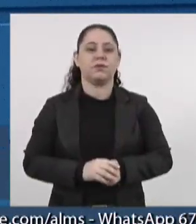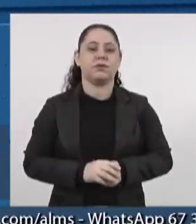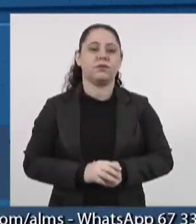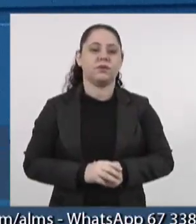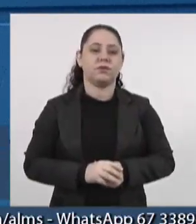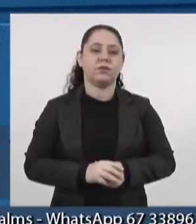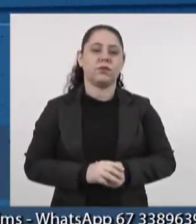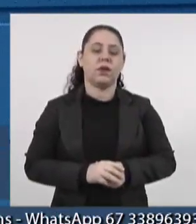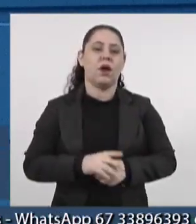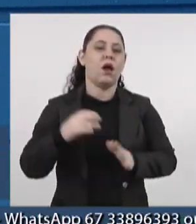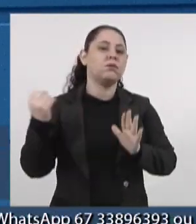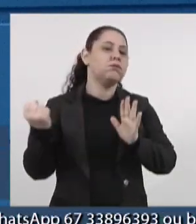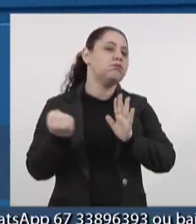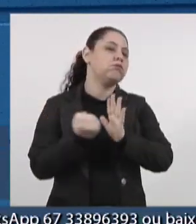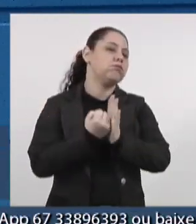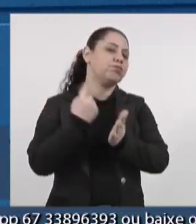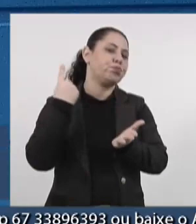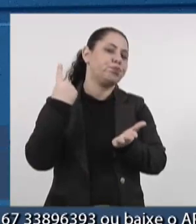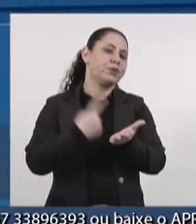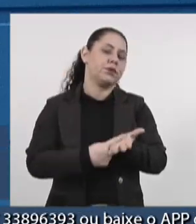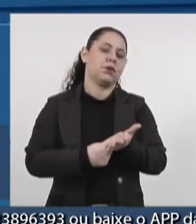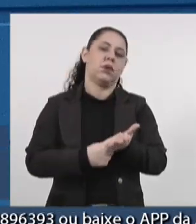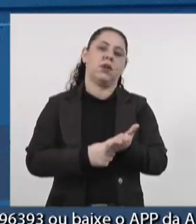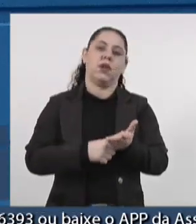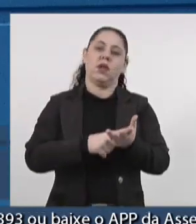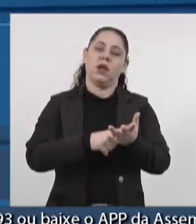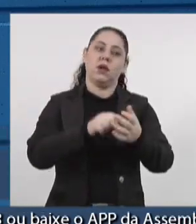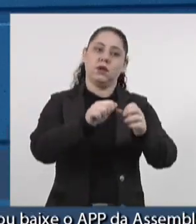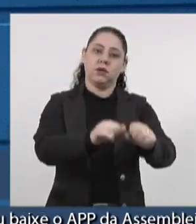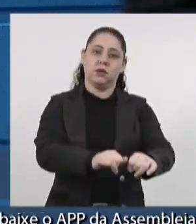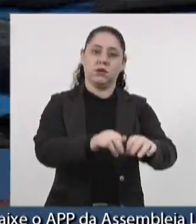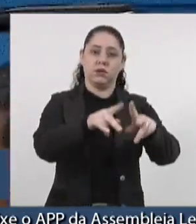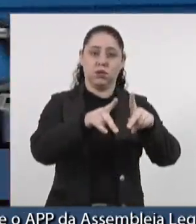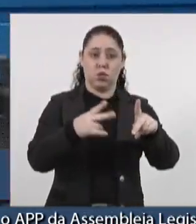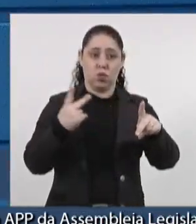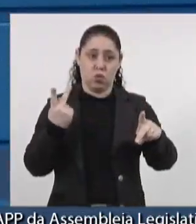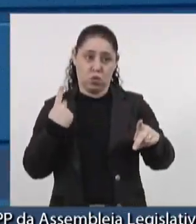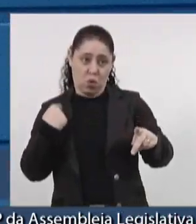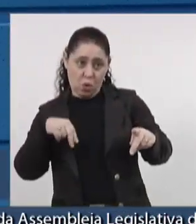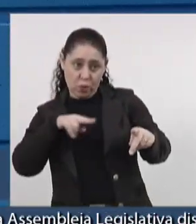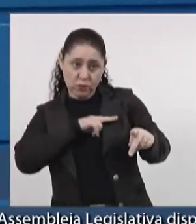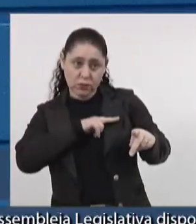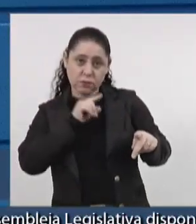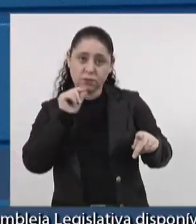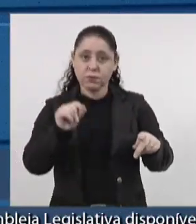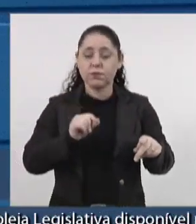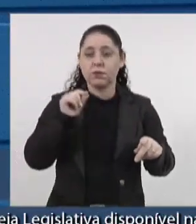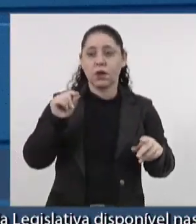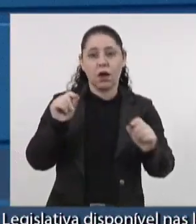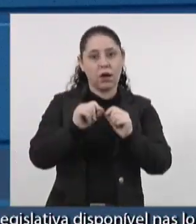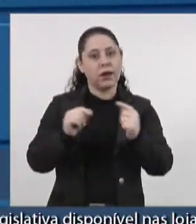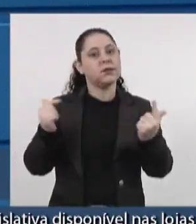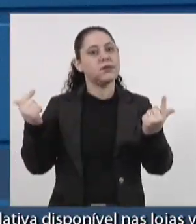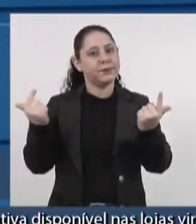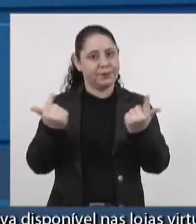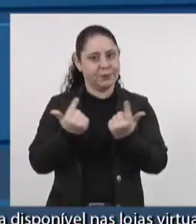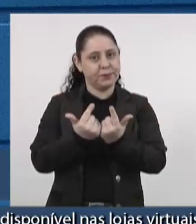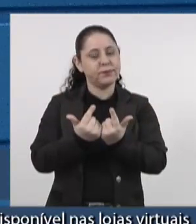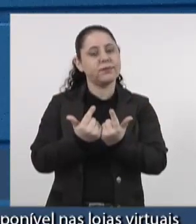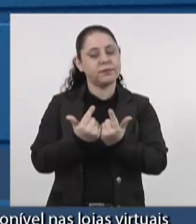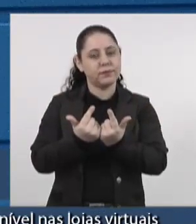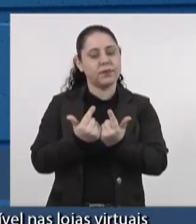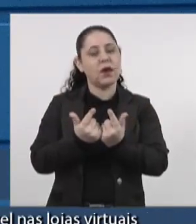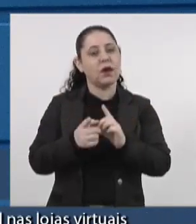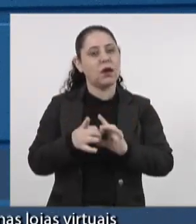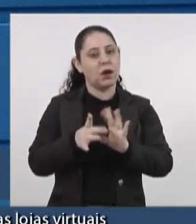Nós marcamos uma série de audiências, e quando eu digo nós, com a chancela da Assembleia Legislativa, e quero